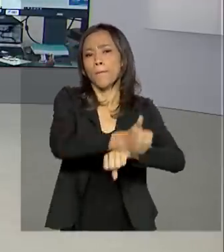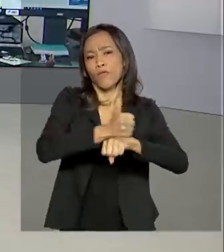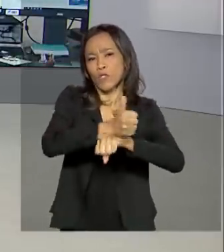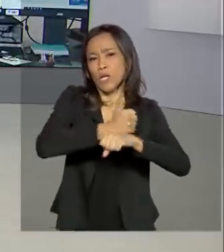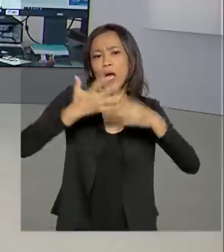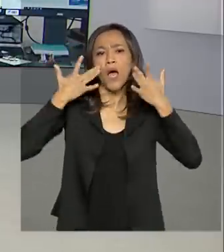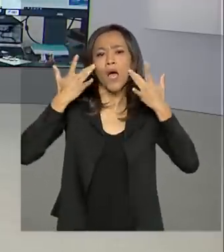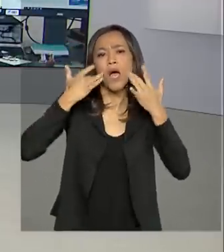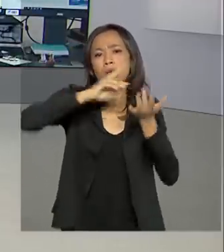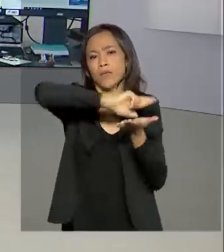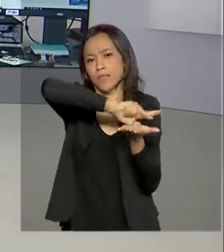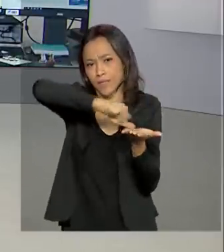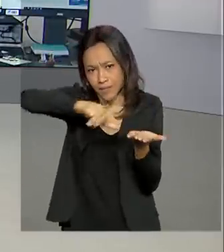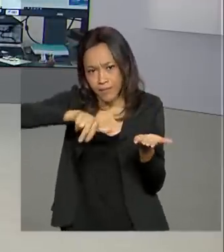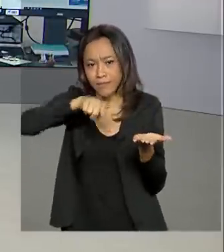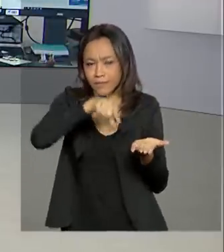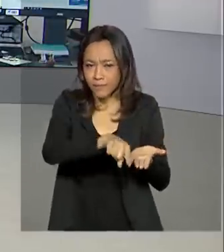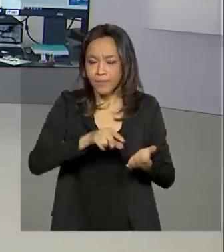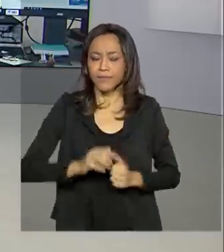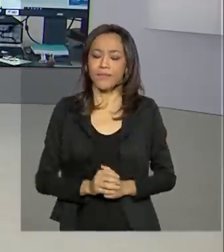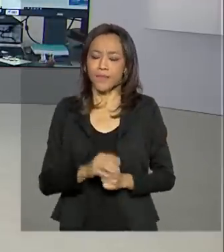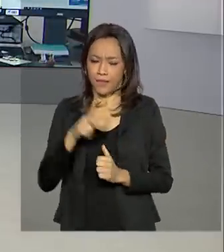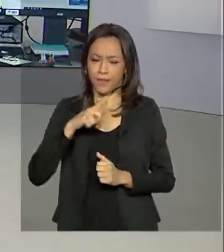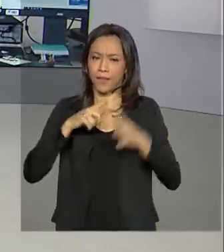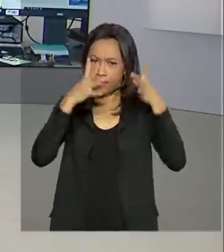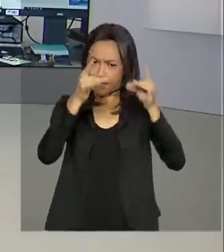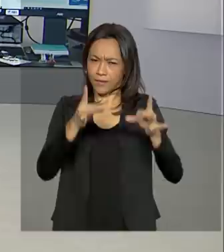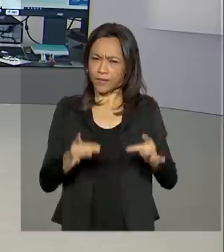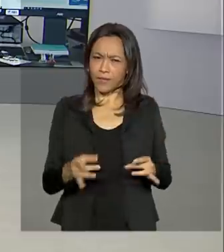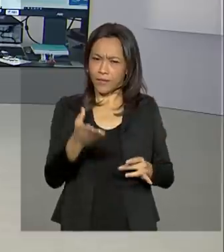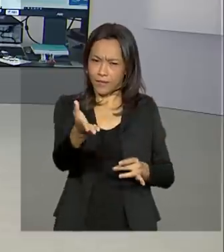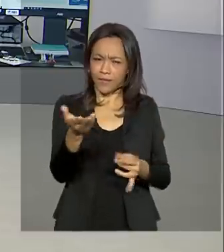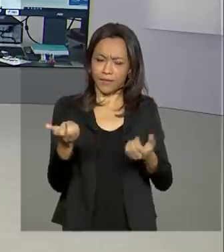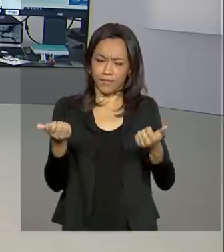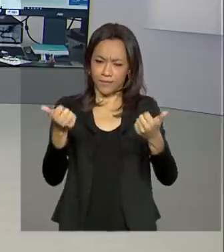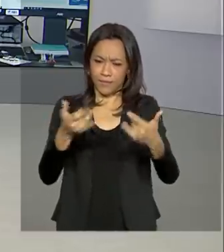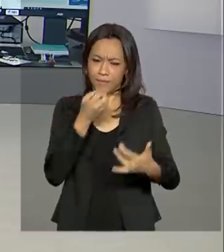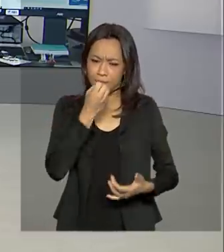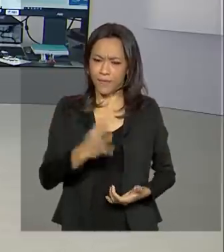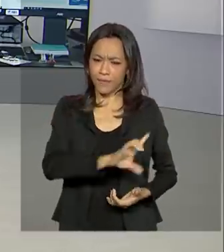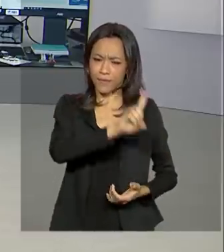Janeiro, então, ao vivo com a repórter Cláudia Boiunga, que tem mais detalhes. Bom dia, Cláudia.